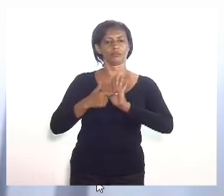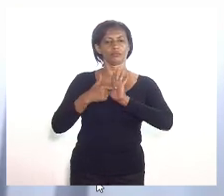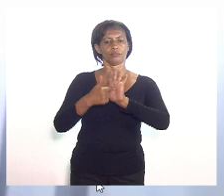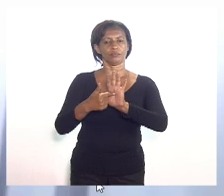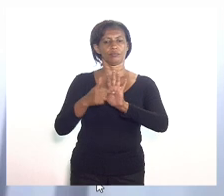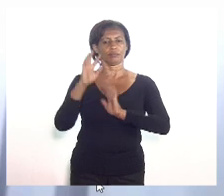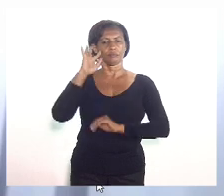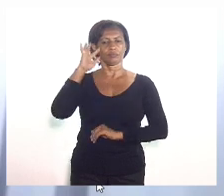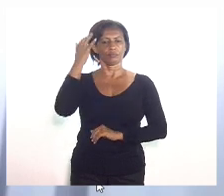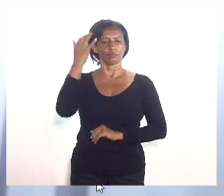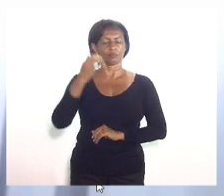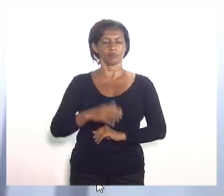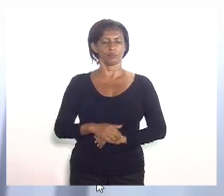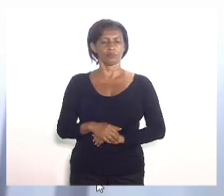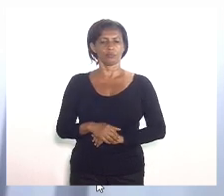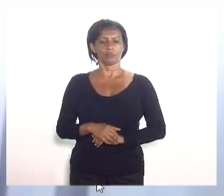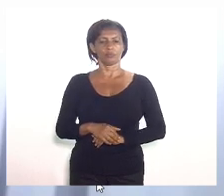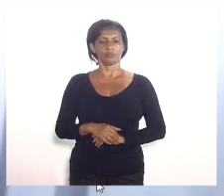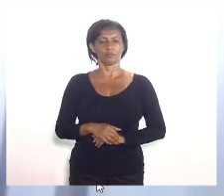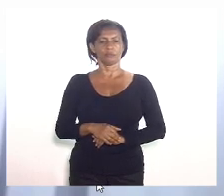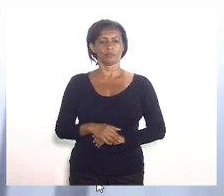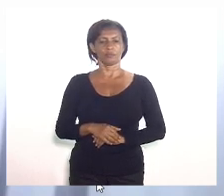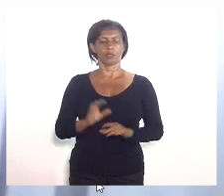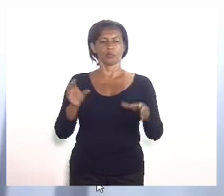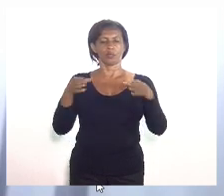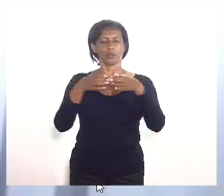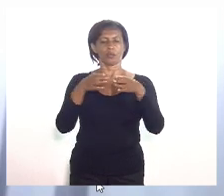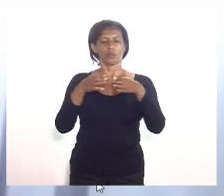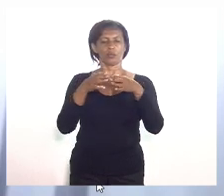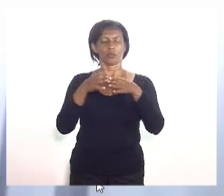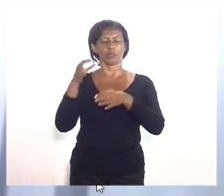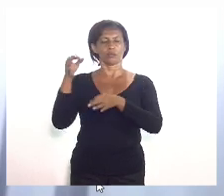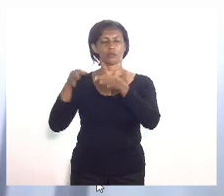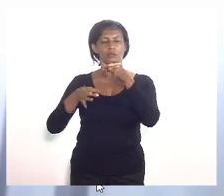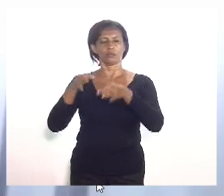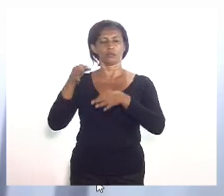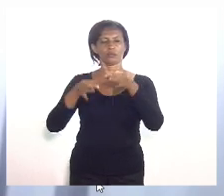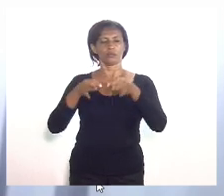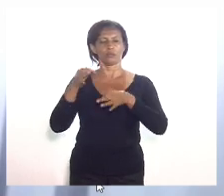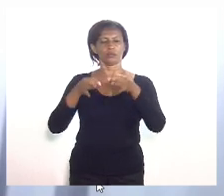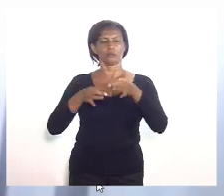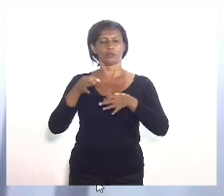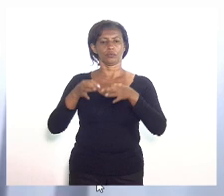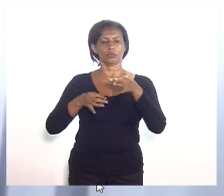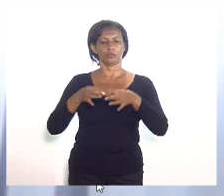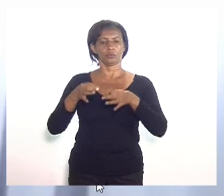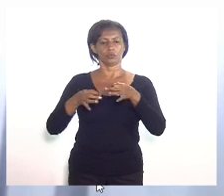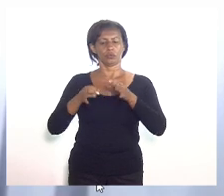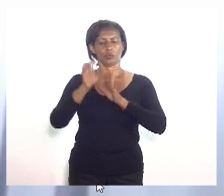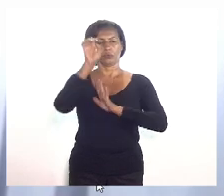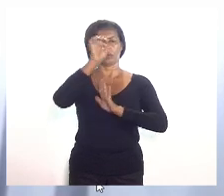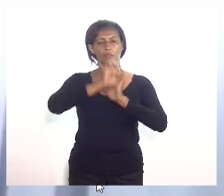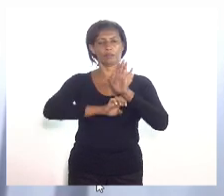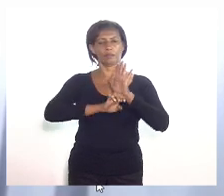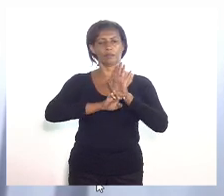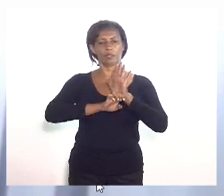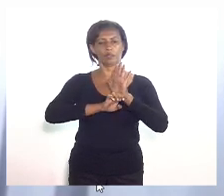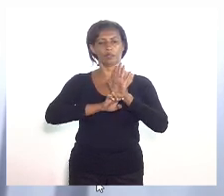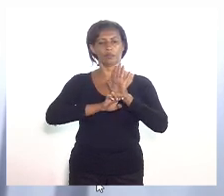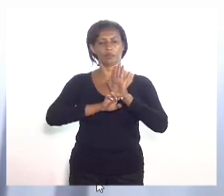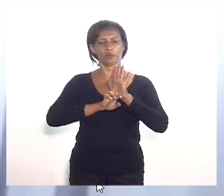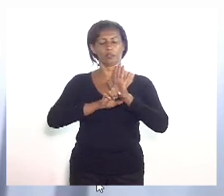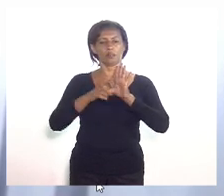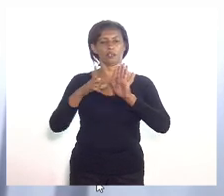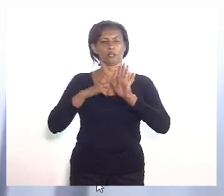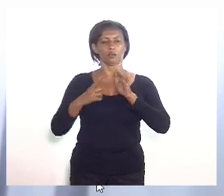providências. Parecer-se das comissões de Constituição e Justiça pela constitucionalidade com emendas, concluindo